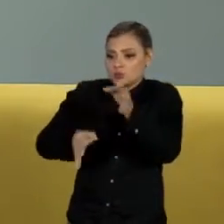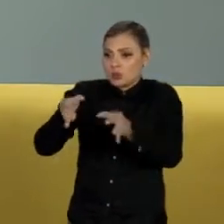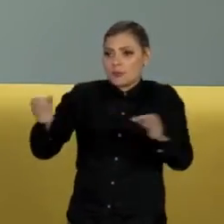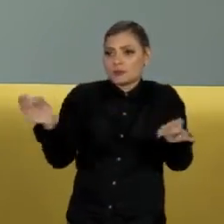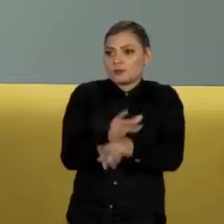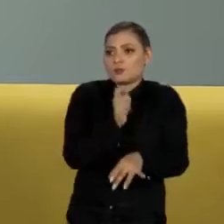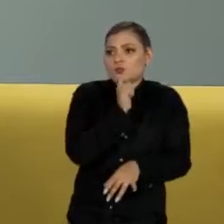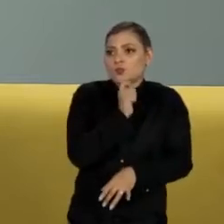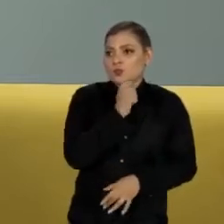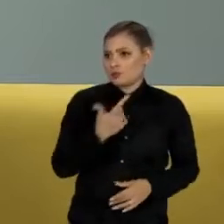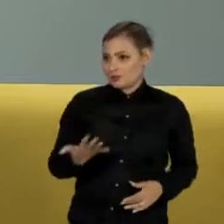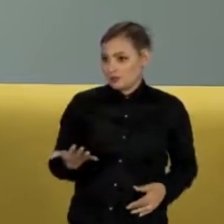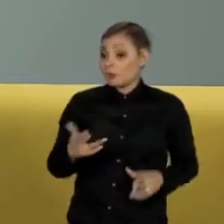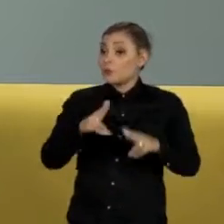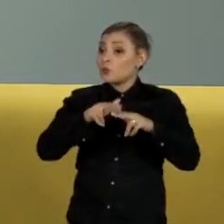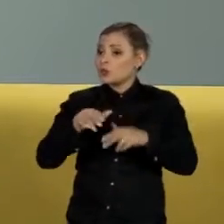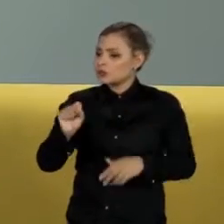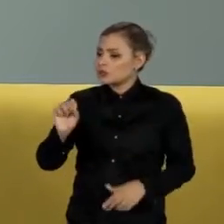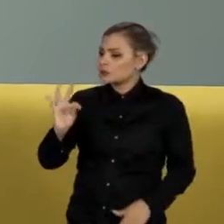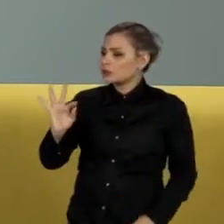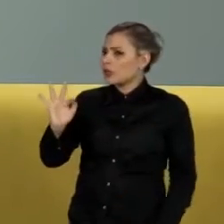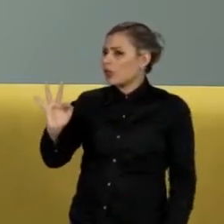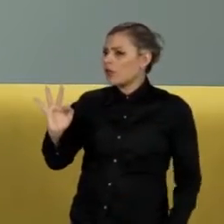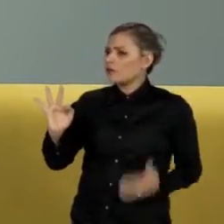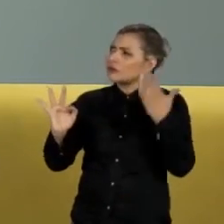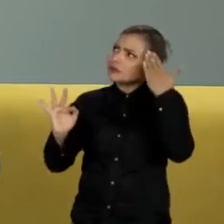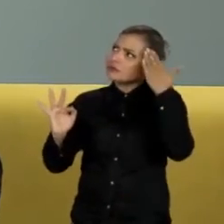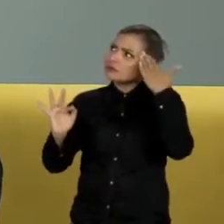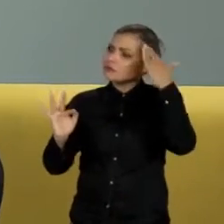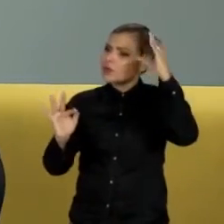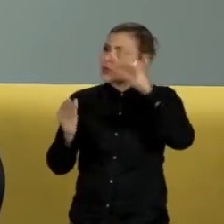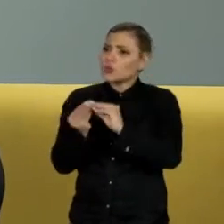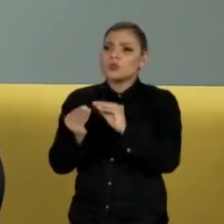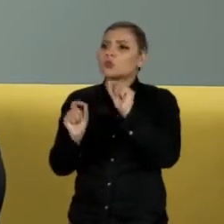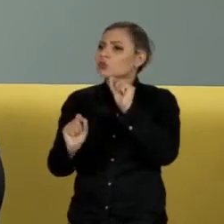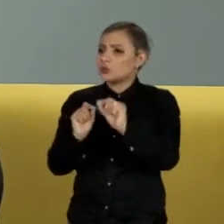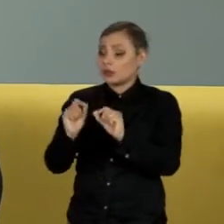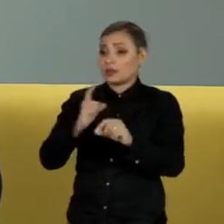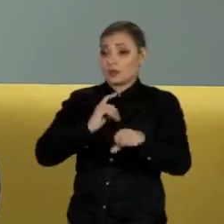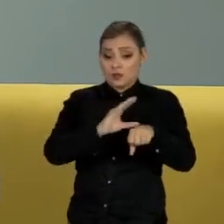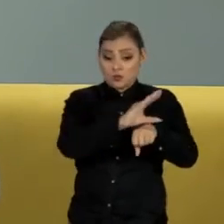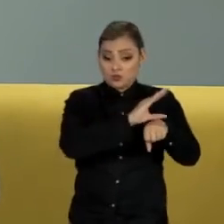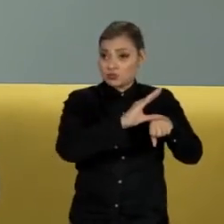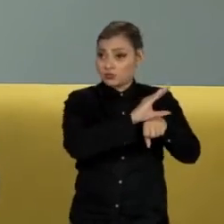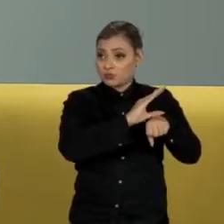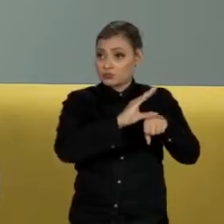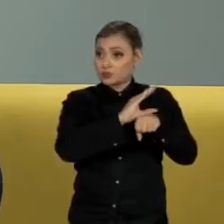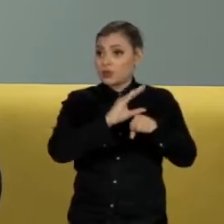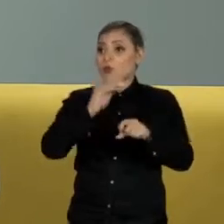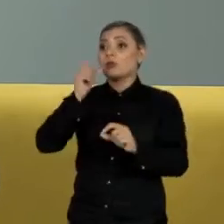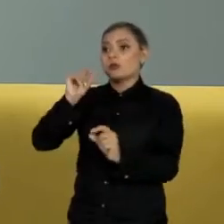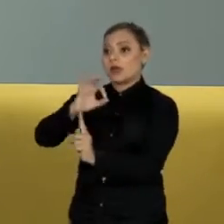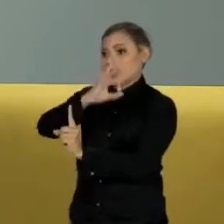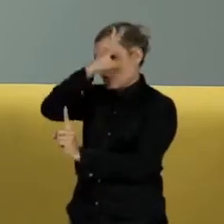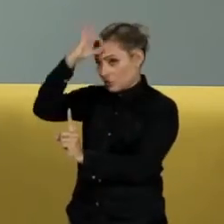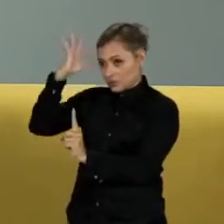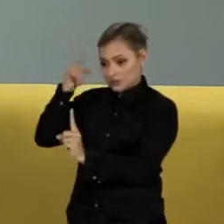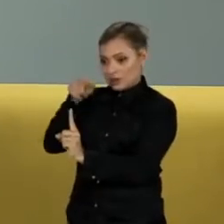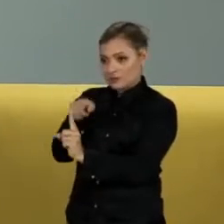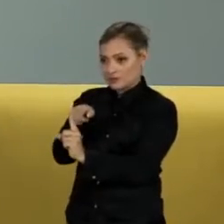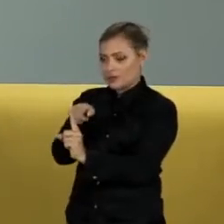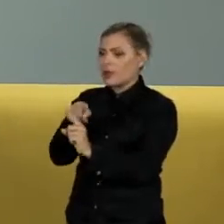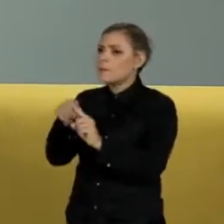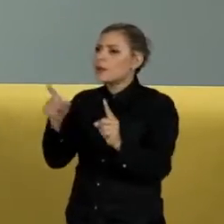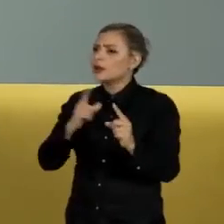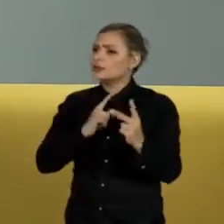O que entendeu o Supremo? O Supremo entendeu, existe o princípio constitucional da presunção de inocência, mas existe um